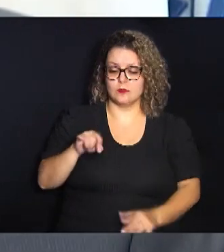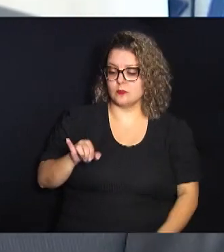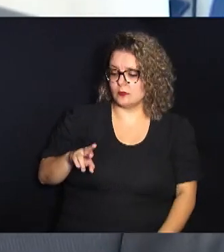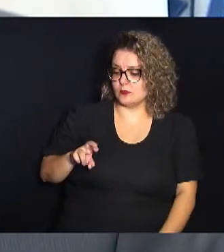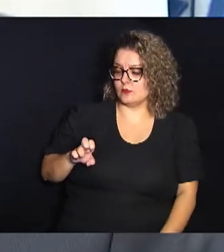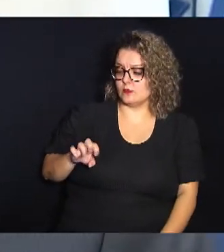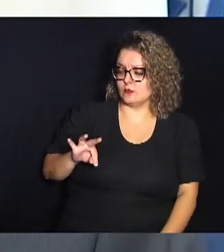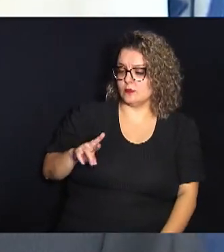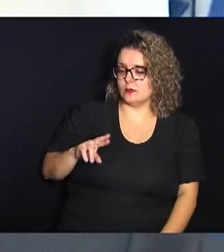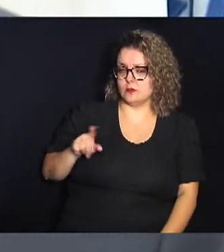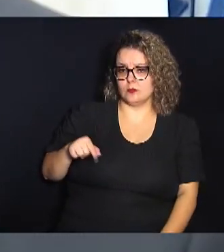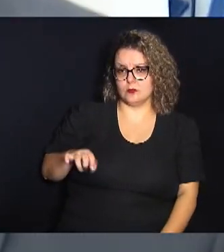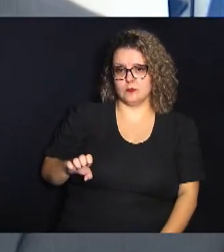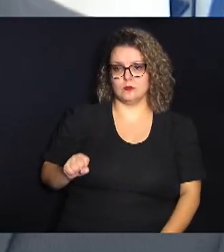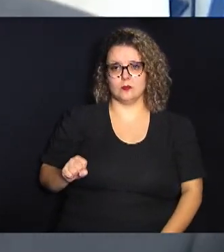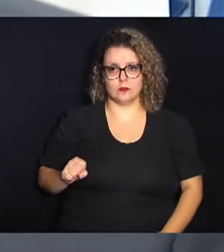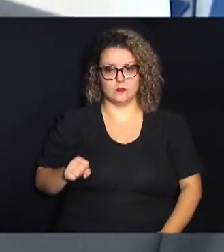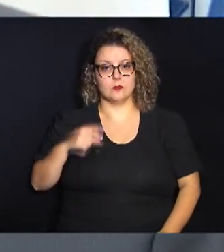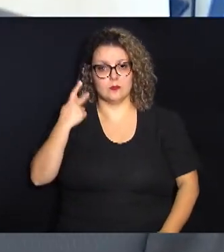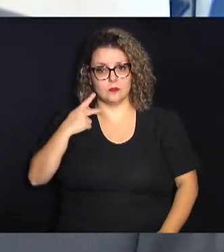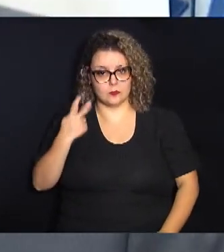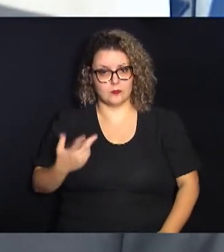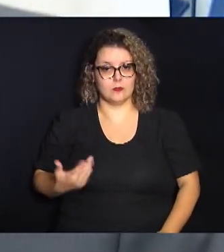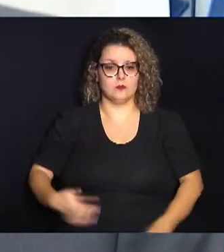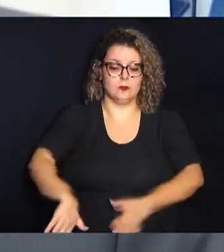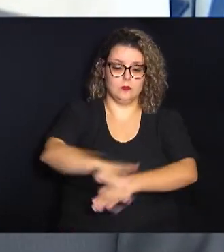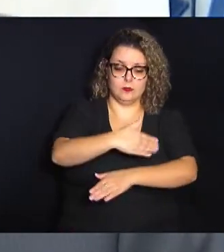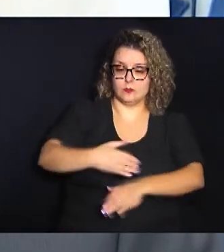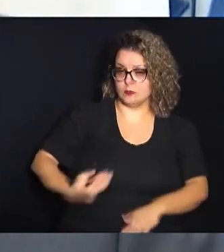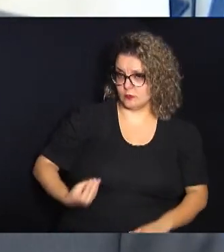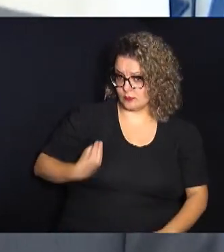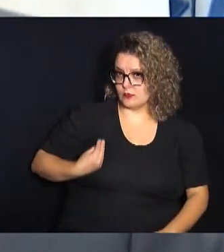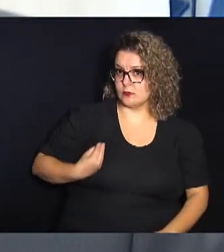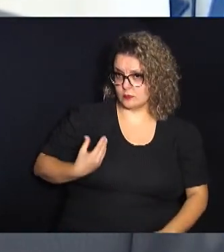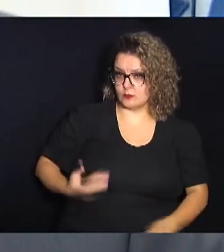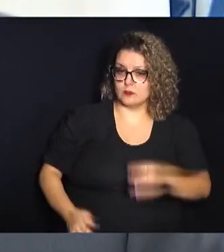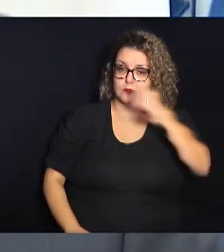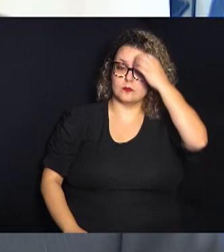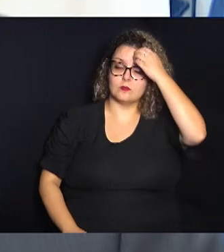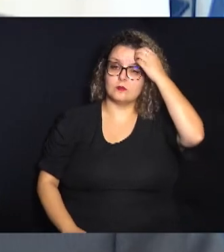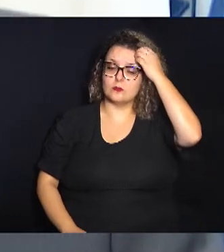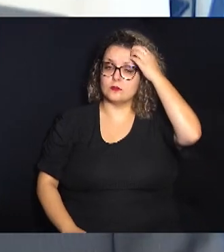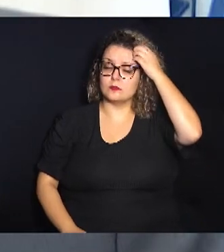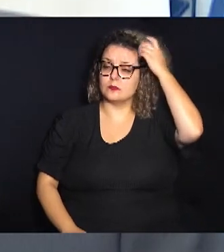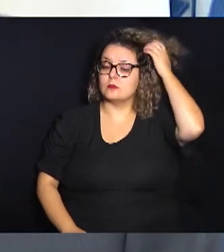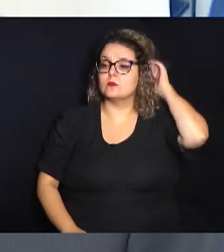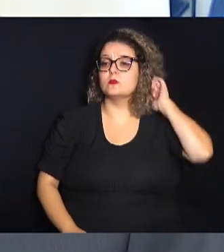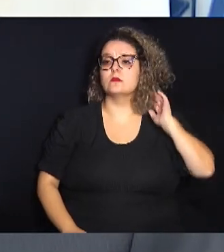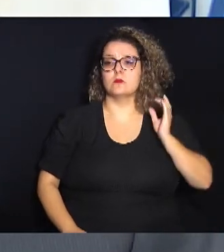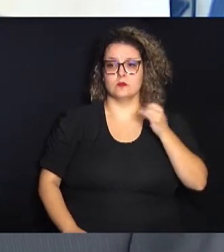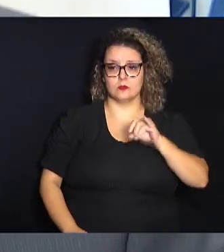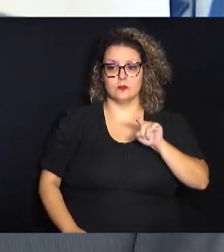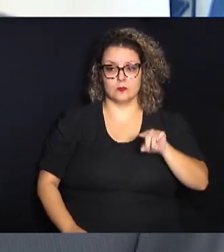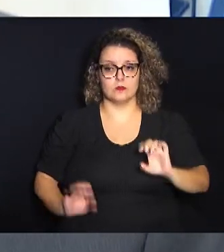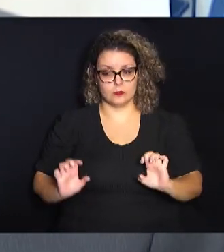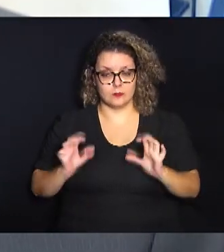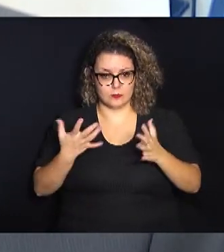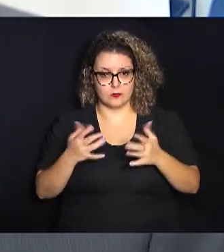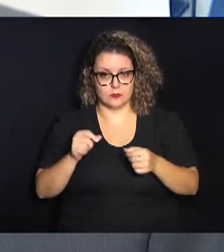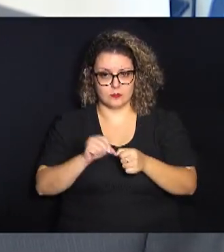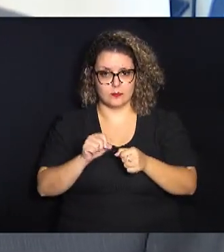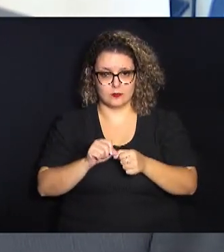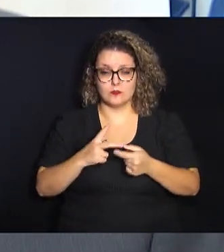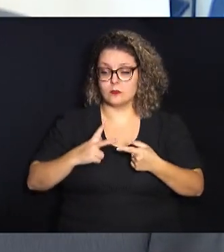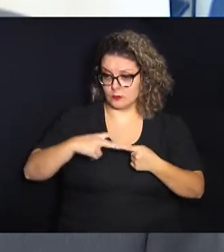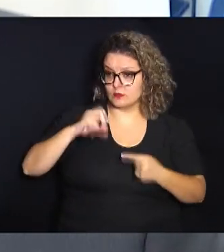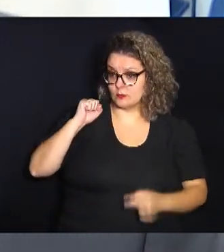nacional da população em situação de rua Agora, se esse evento que foi feito foi exitoso